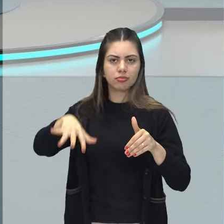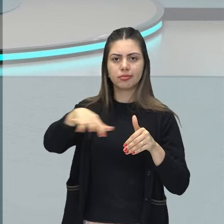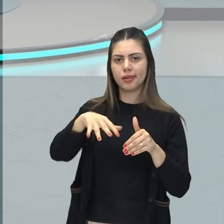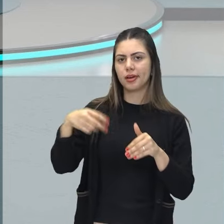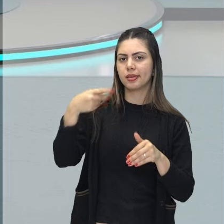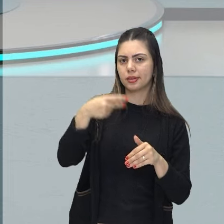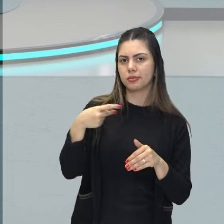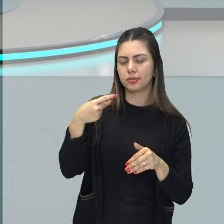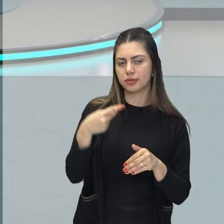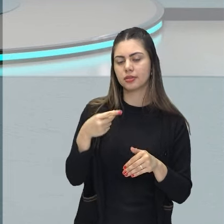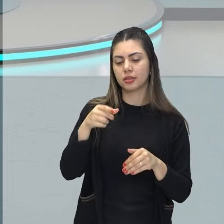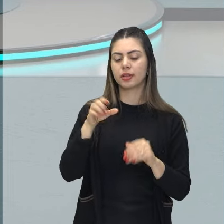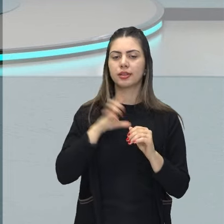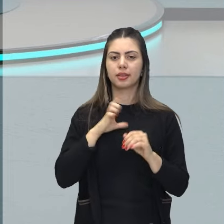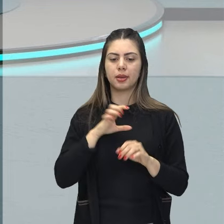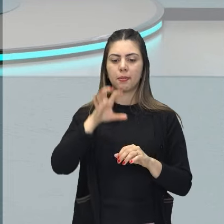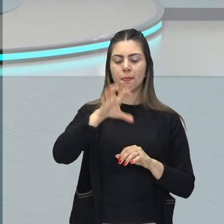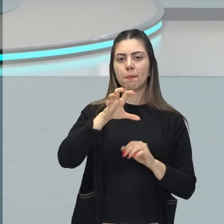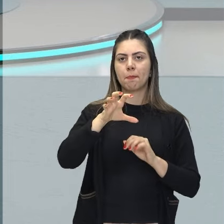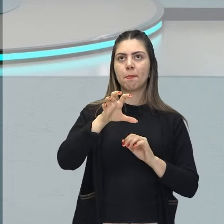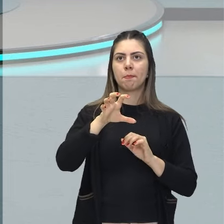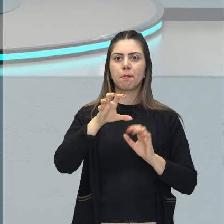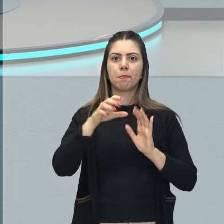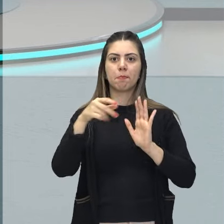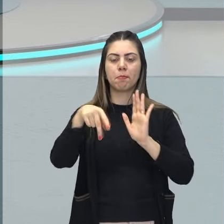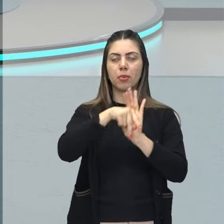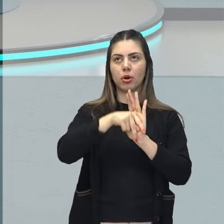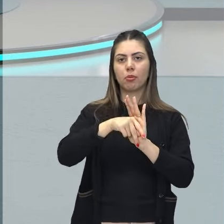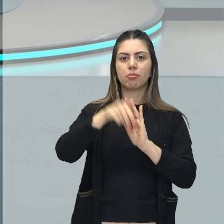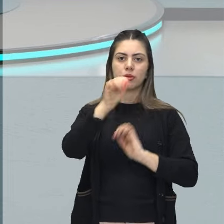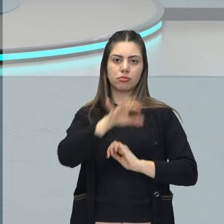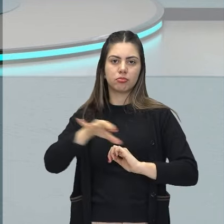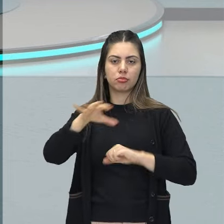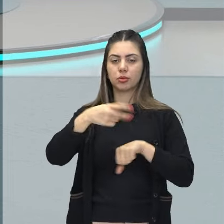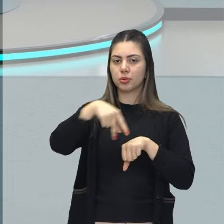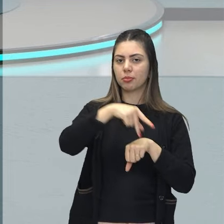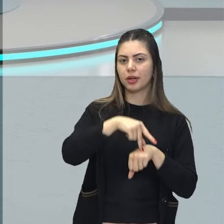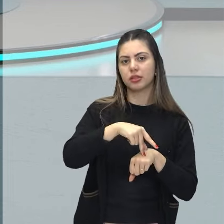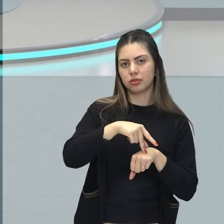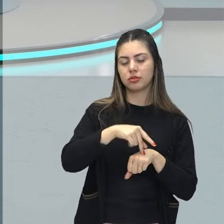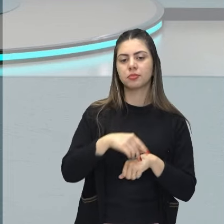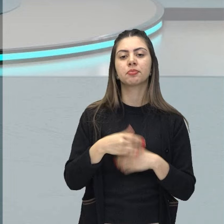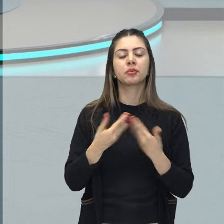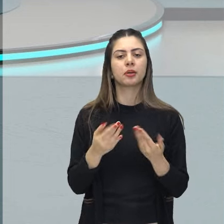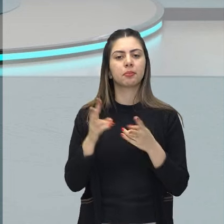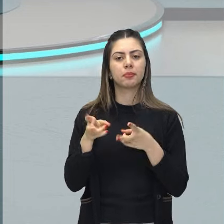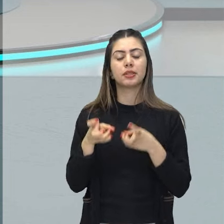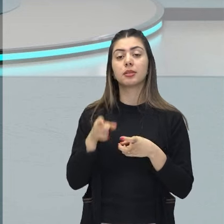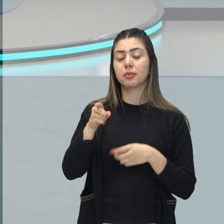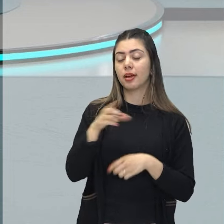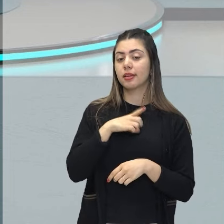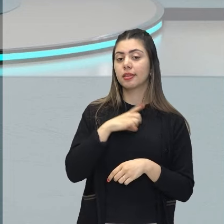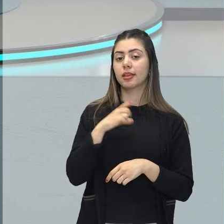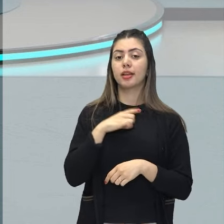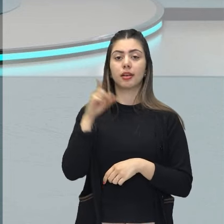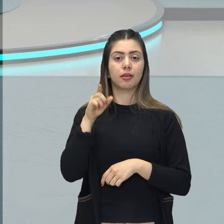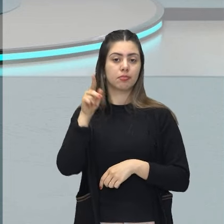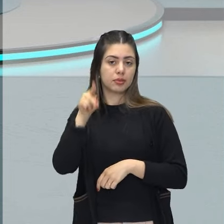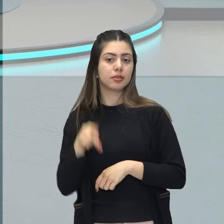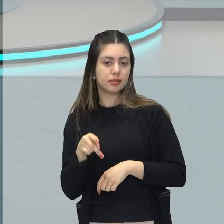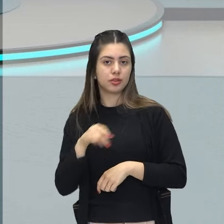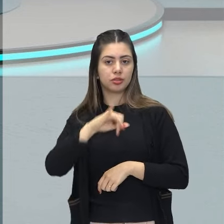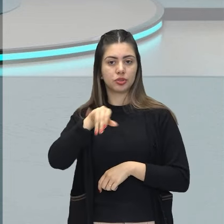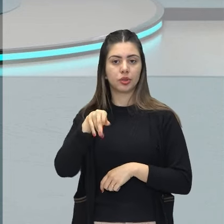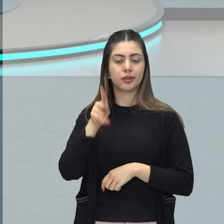centro do país, por questões ali estratégicas também de defesa. E percebem que no governo de Juscelino Kubitschek, essa